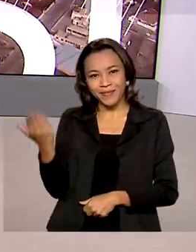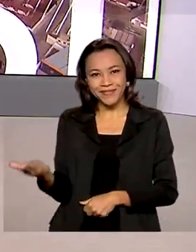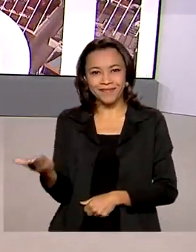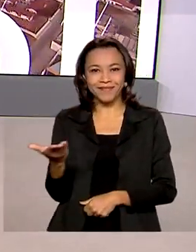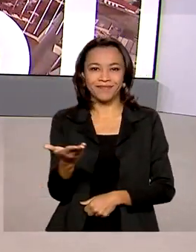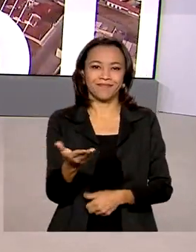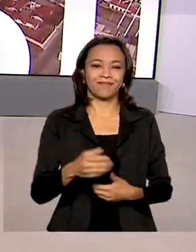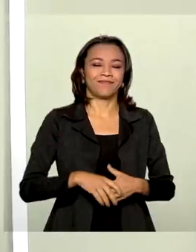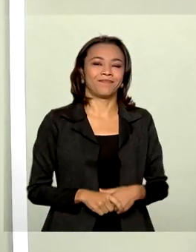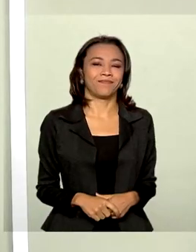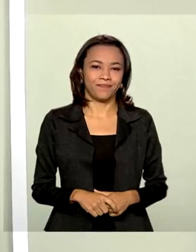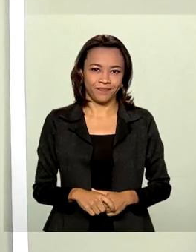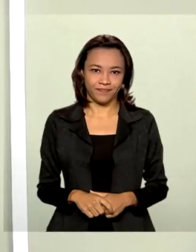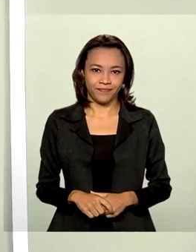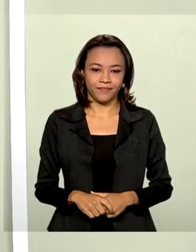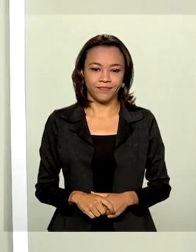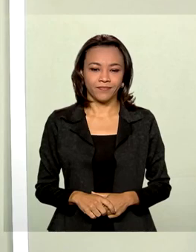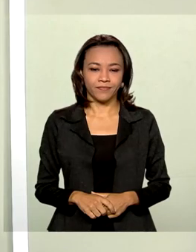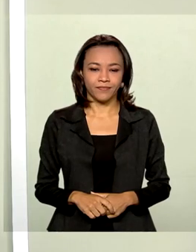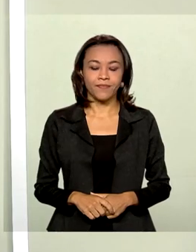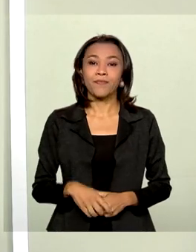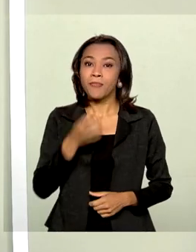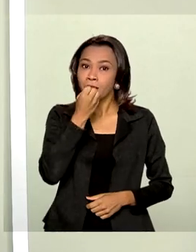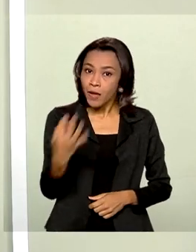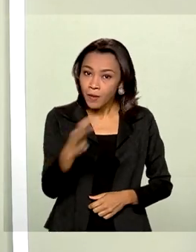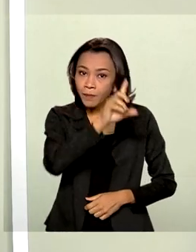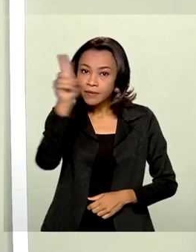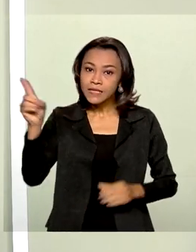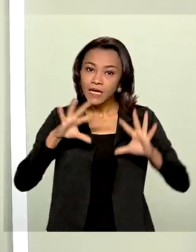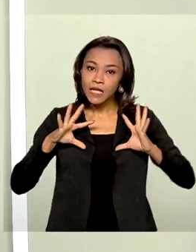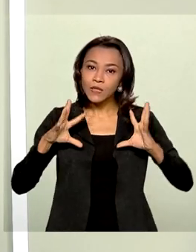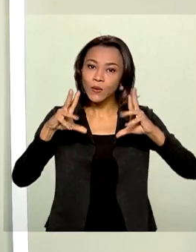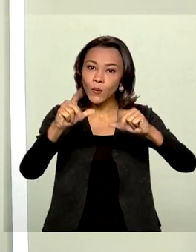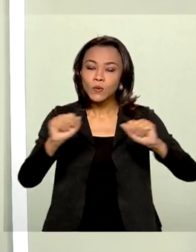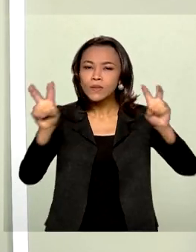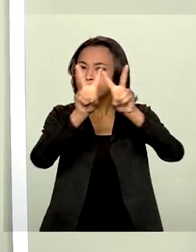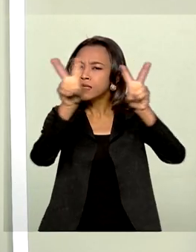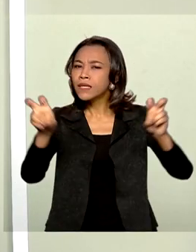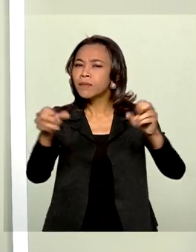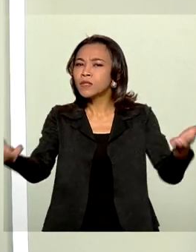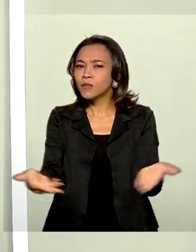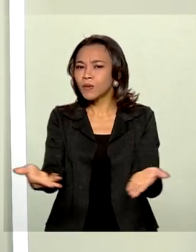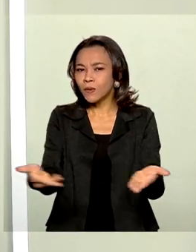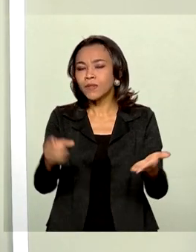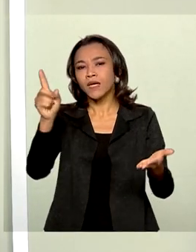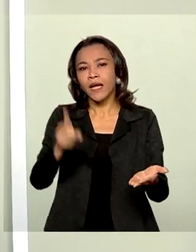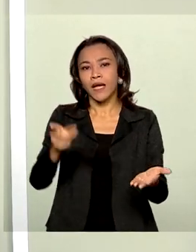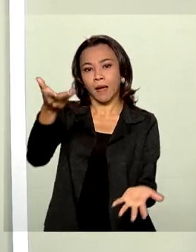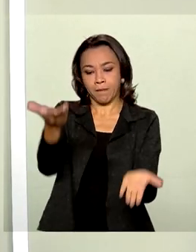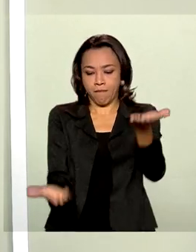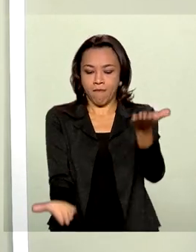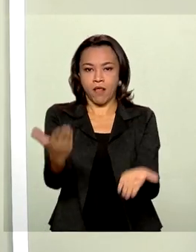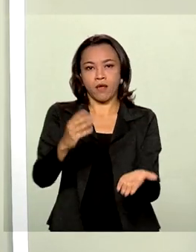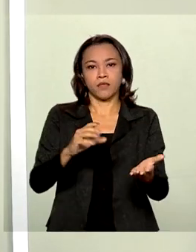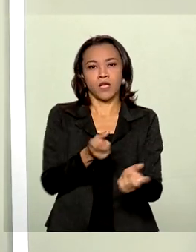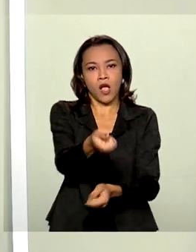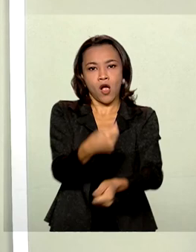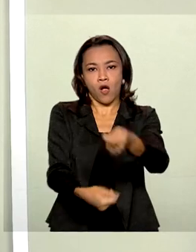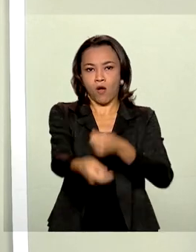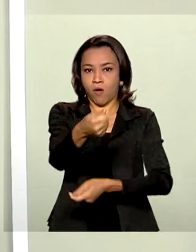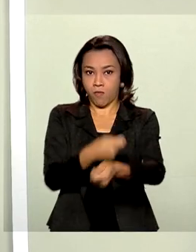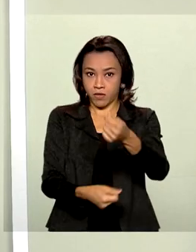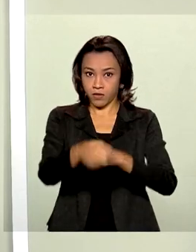Ricardo Caldas. Bom dia, bom dia a todos. O nosso tema de hoje é a balança comercial do mês de agosto de 2021.